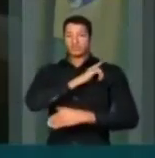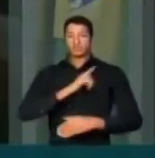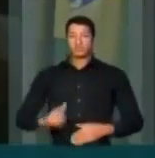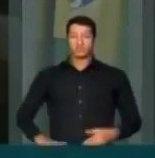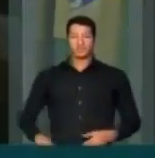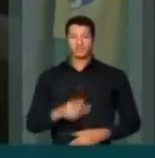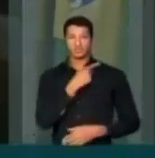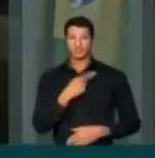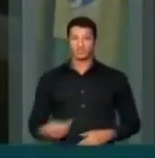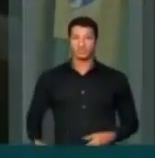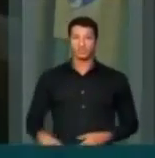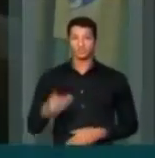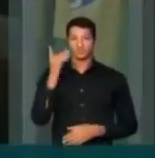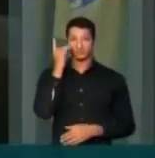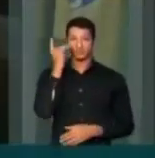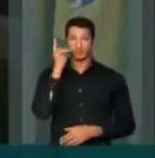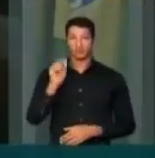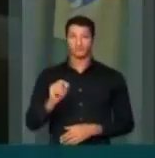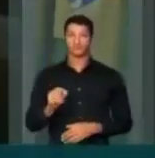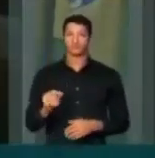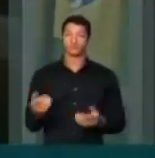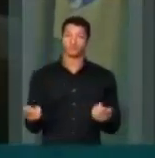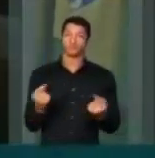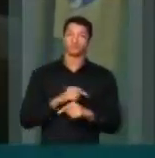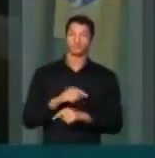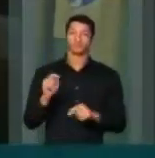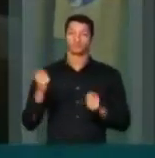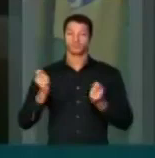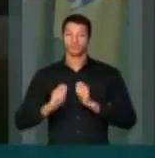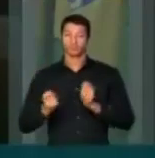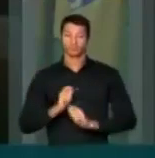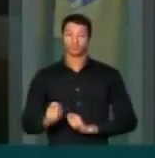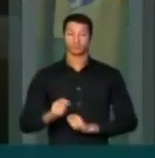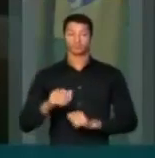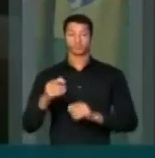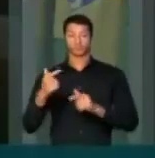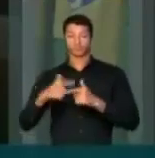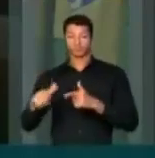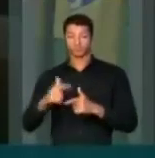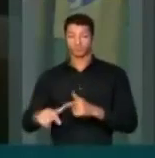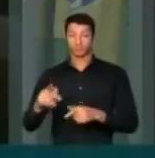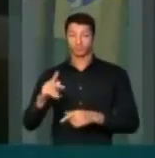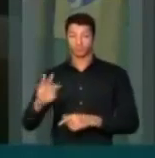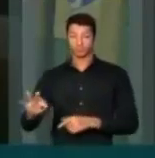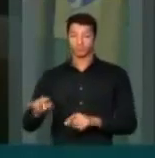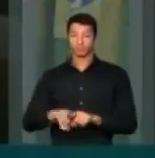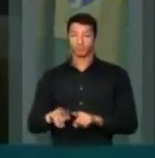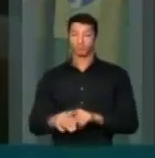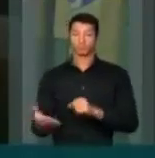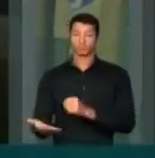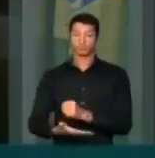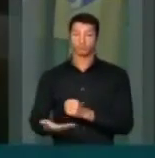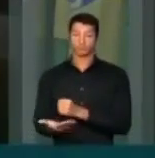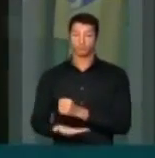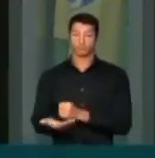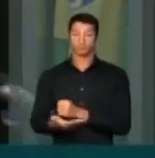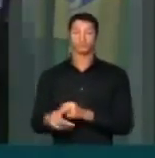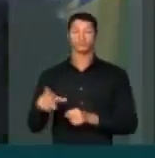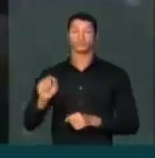governo da presidente Dilma, que ora tem que administrar as crises do PT e da sua base,